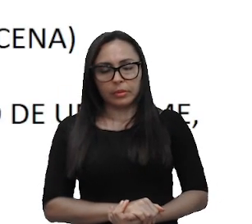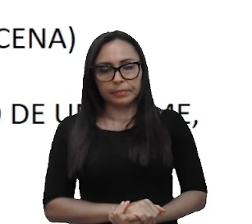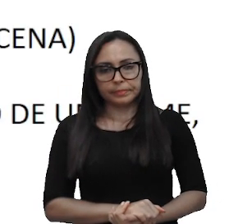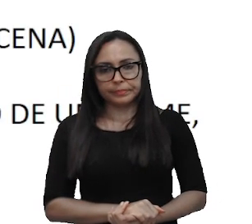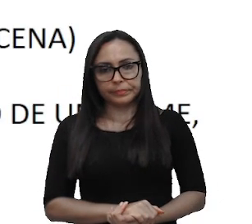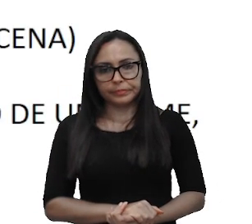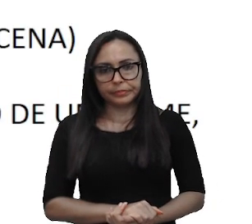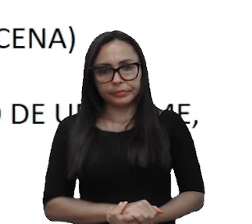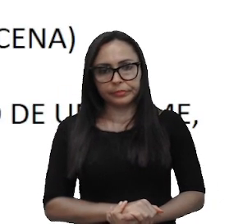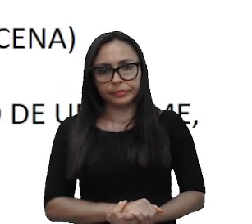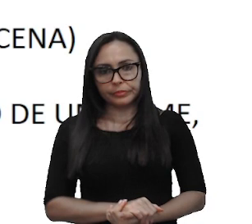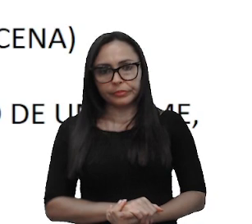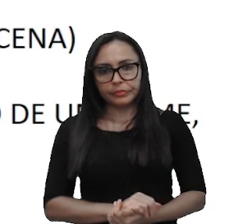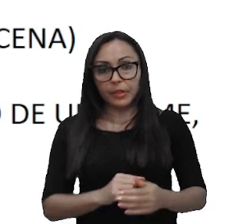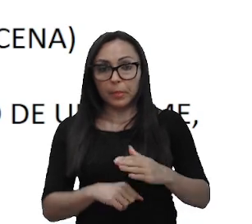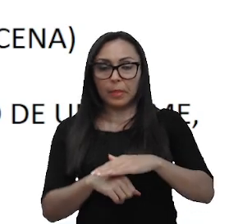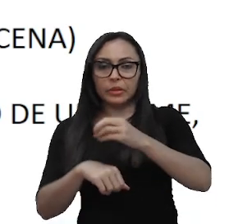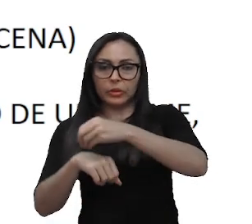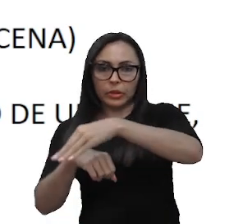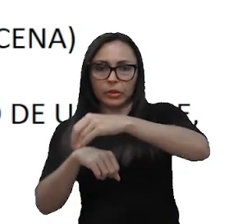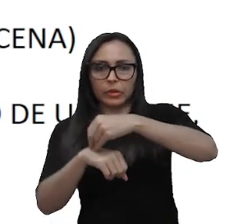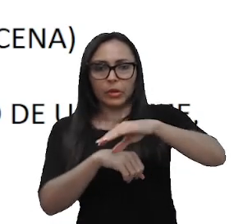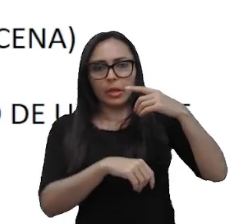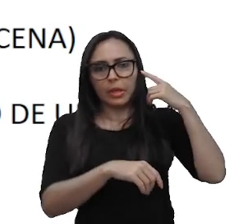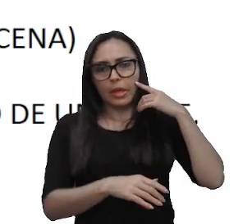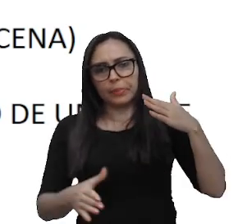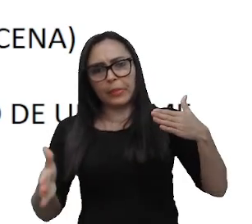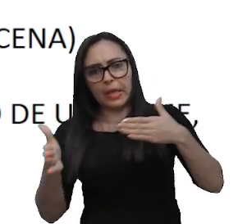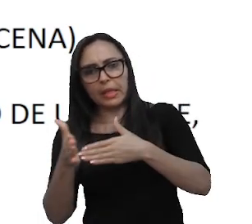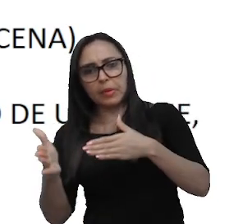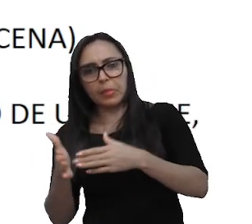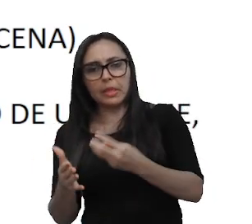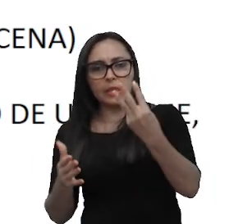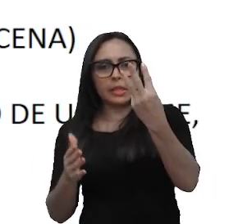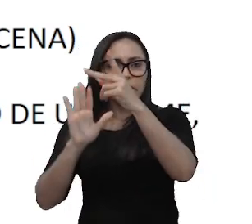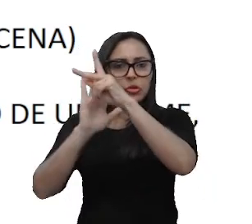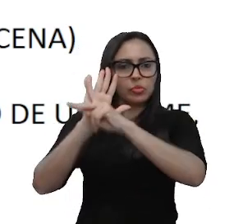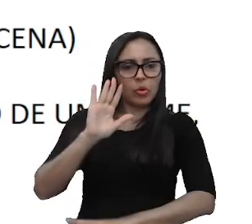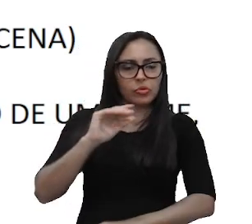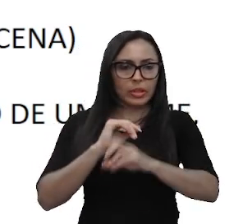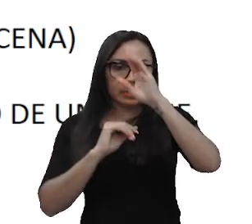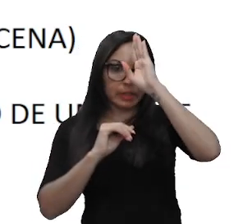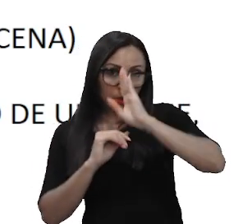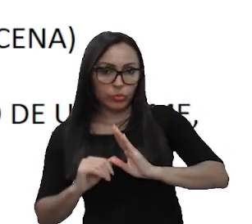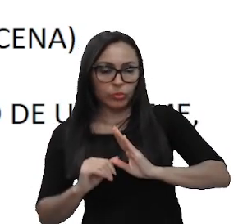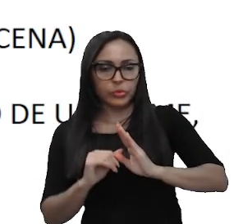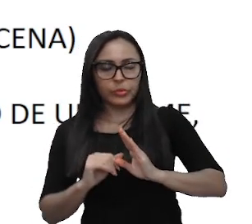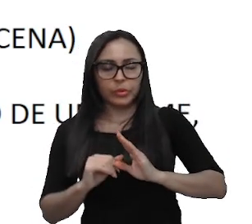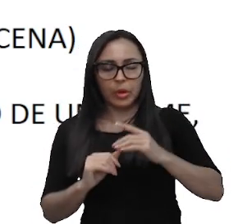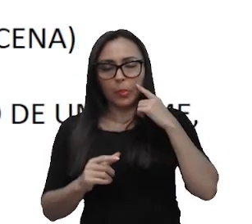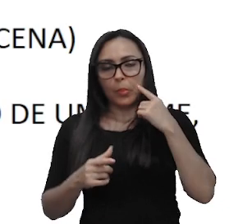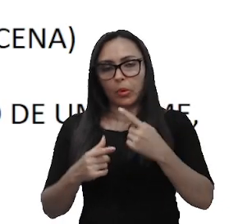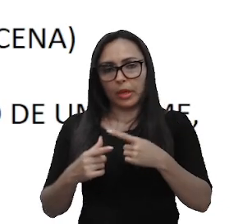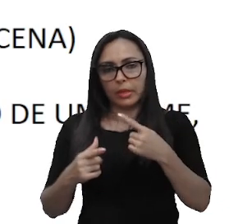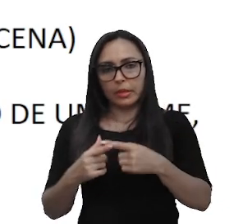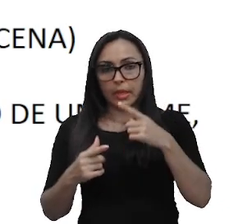mais um pouco de dicas, limites de três projetos na versão gratuita, né, porque também tem a versão Pro, você pode